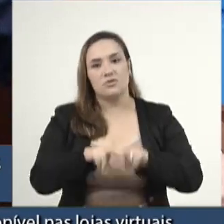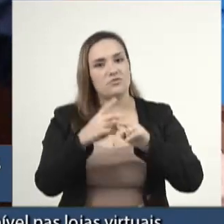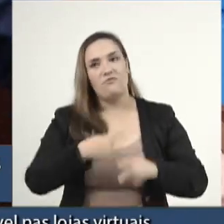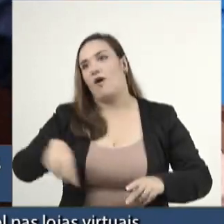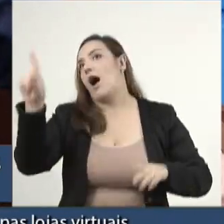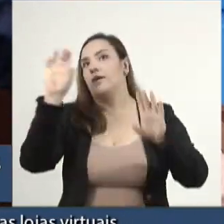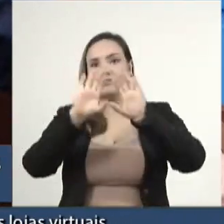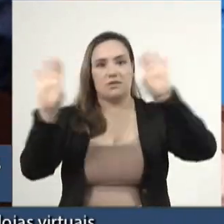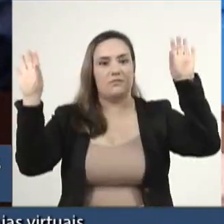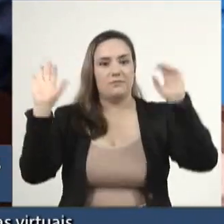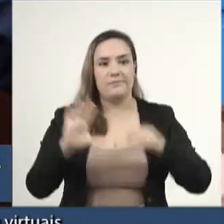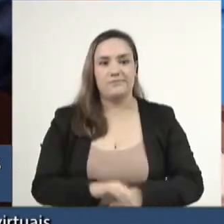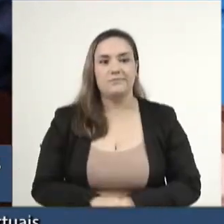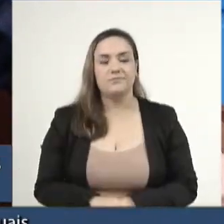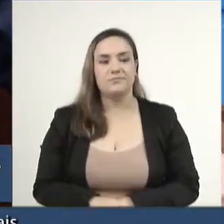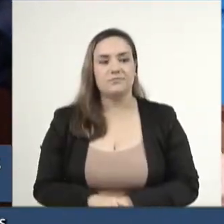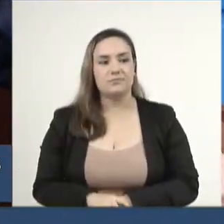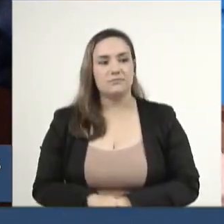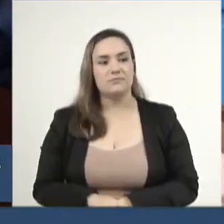filha.